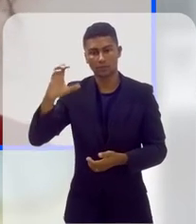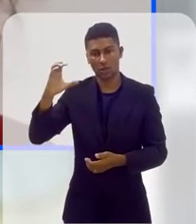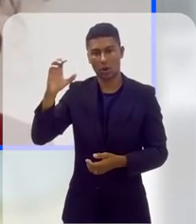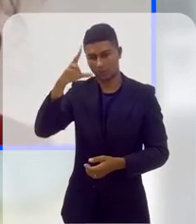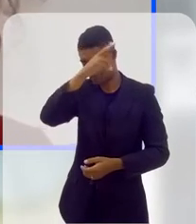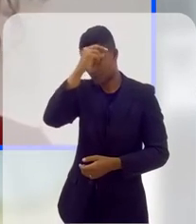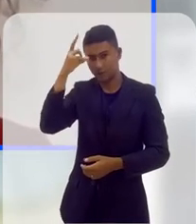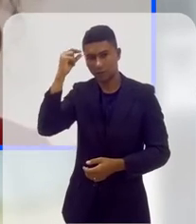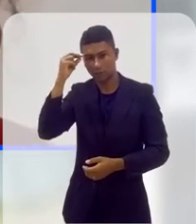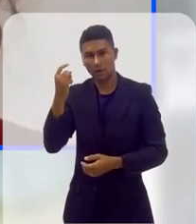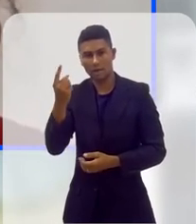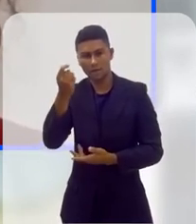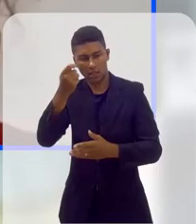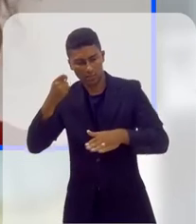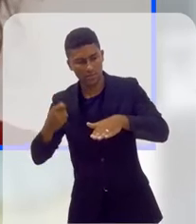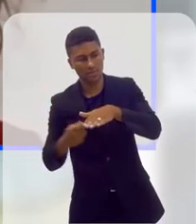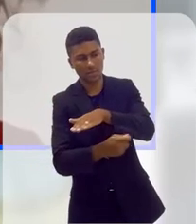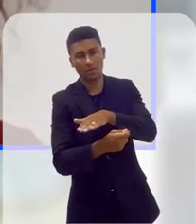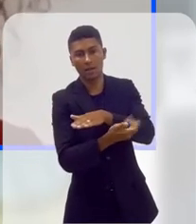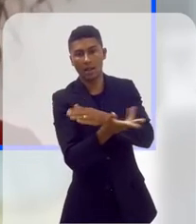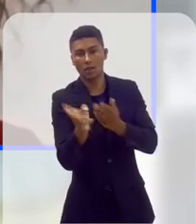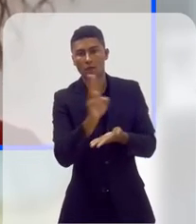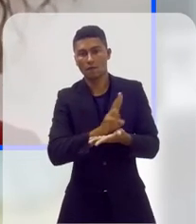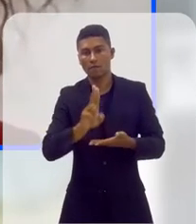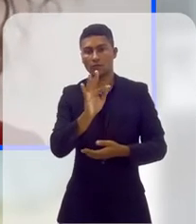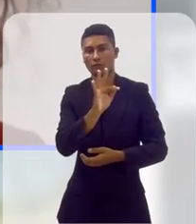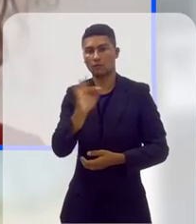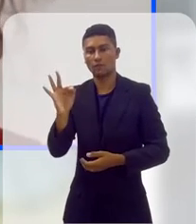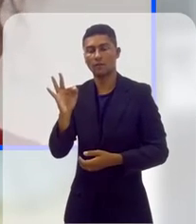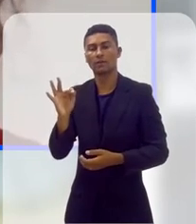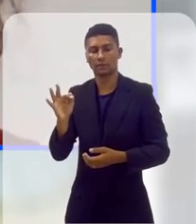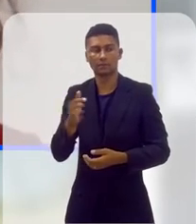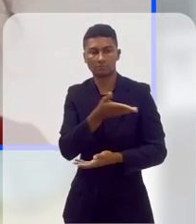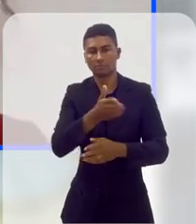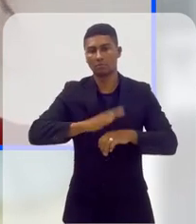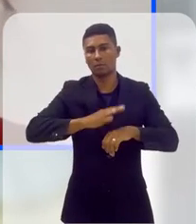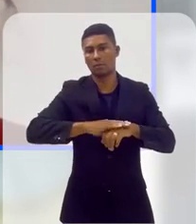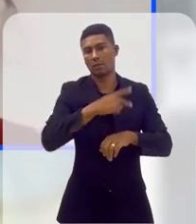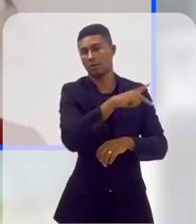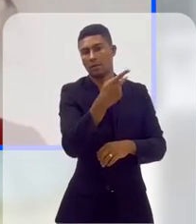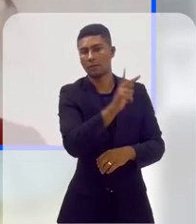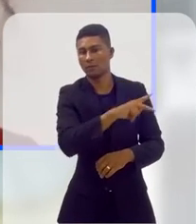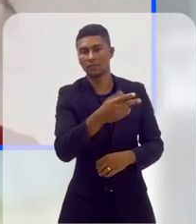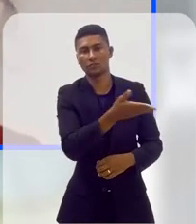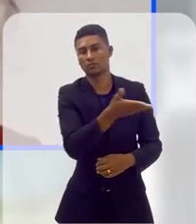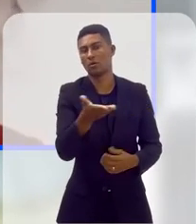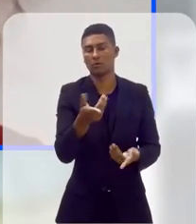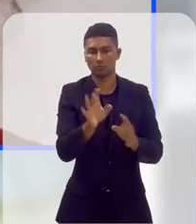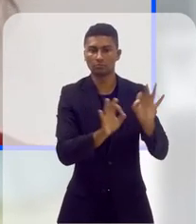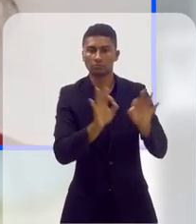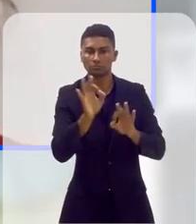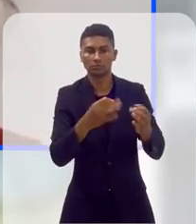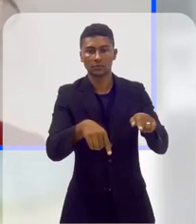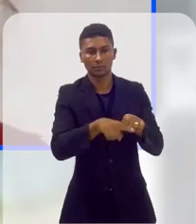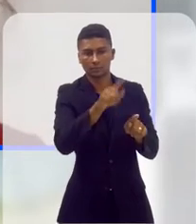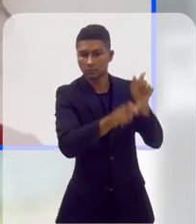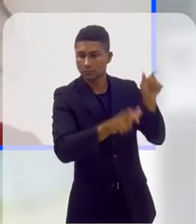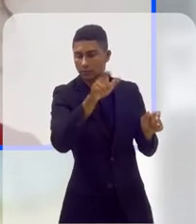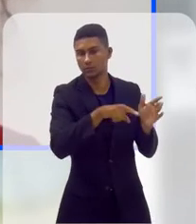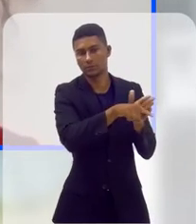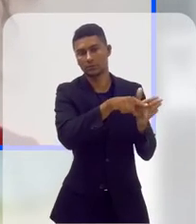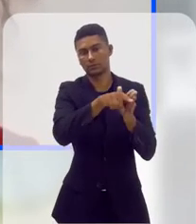ela financia esse projeto, dando total isenção à Universidade Federal Fluminense. Então, nós não temos gerência sobre esse projeto, né?